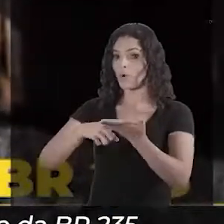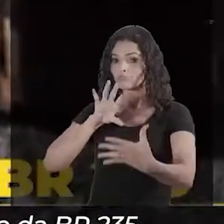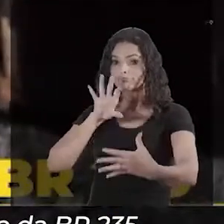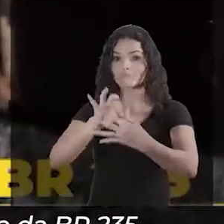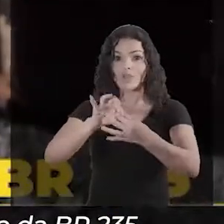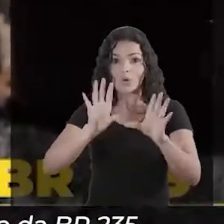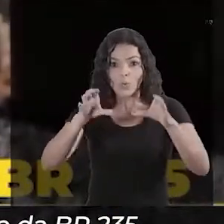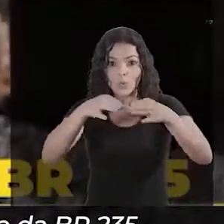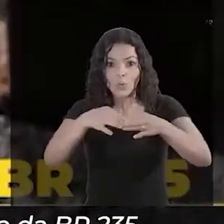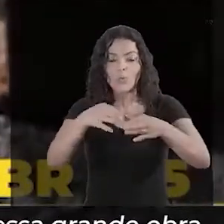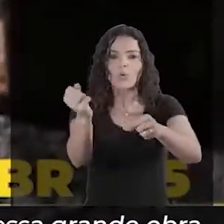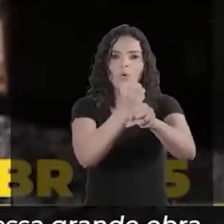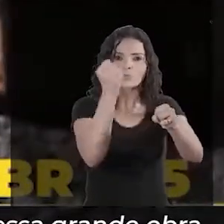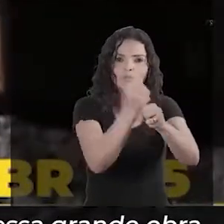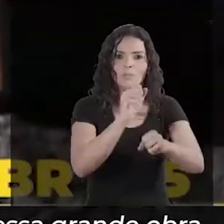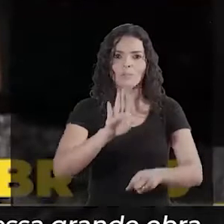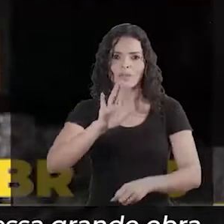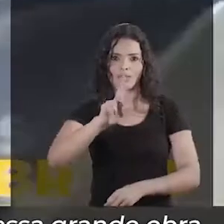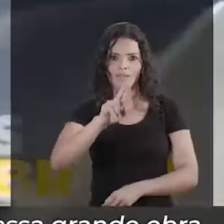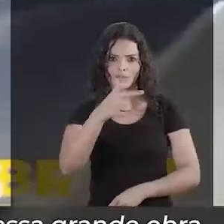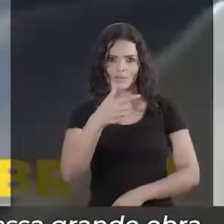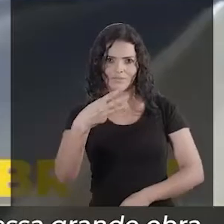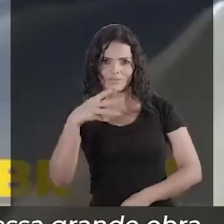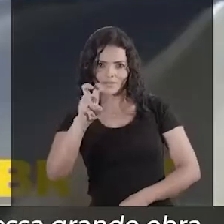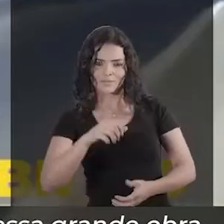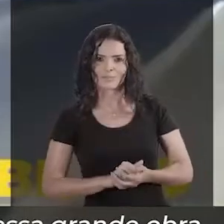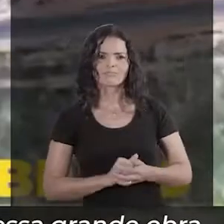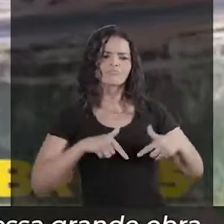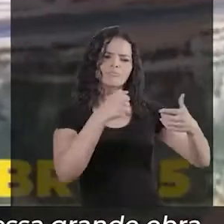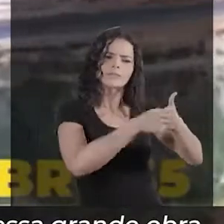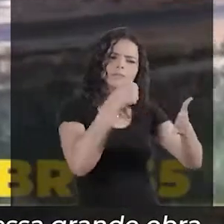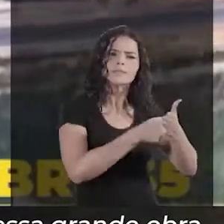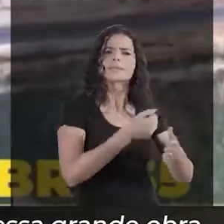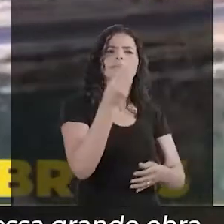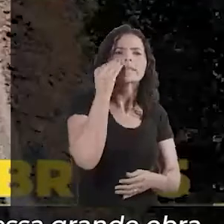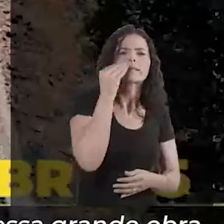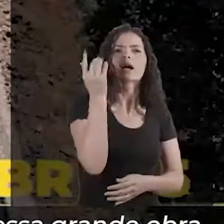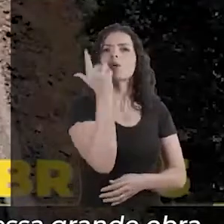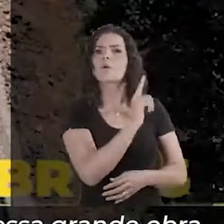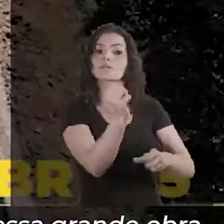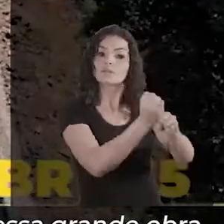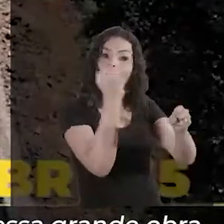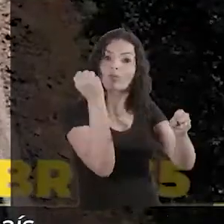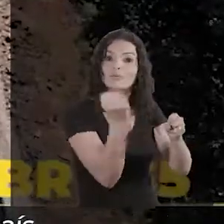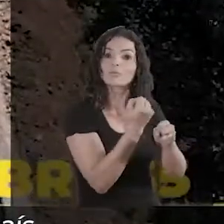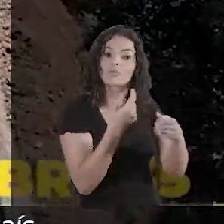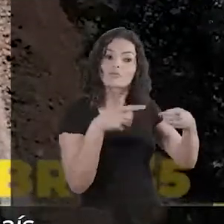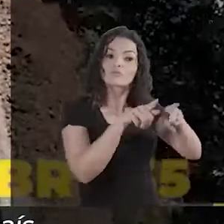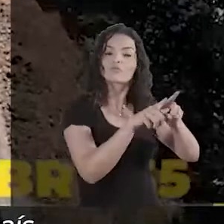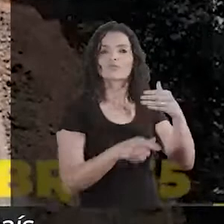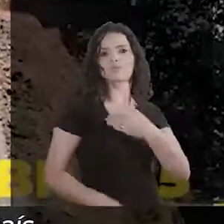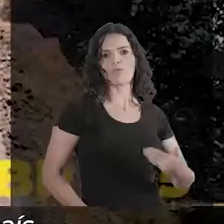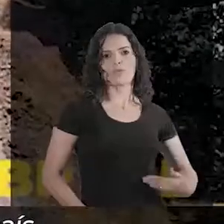da BR-235 em lutar junto ao governo federal para a realização dessa grande obra que